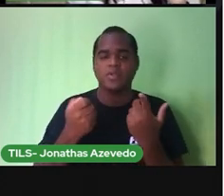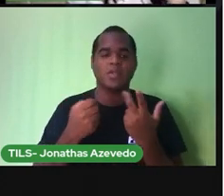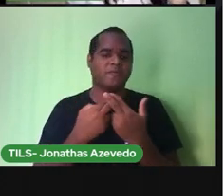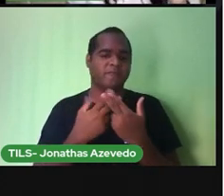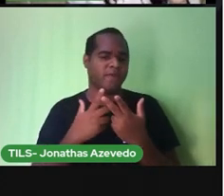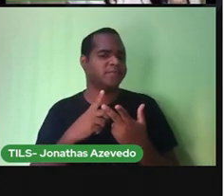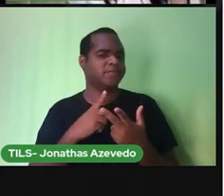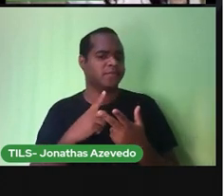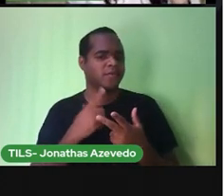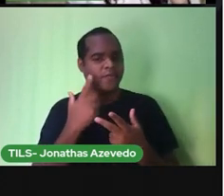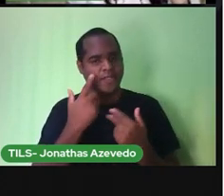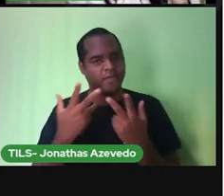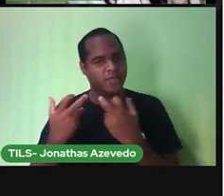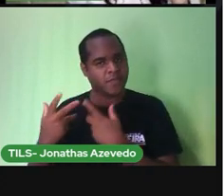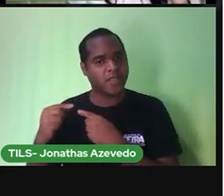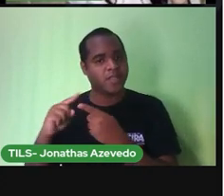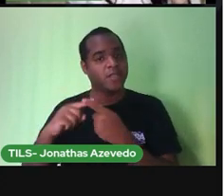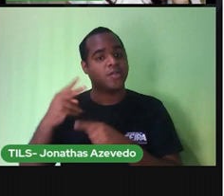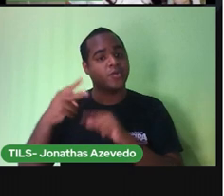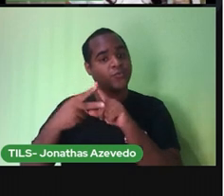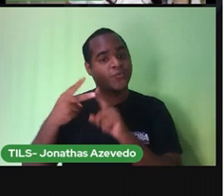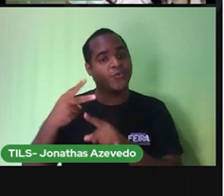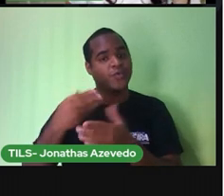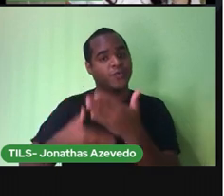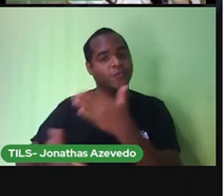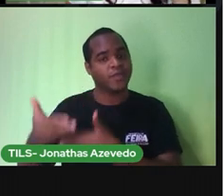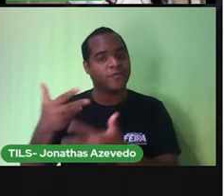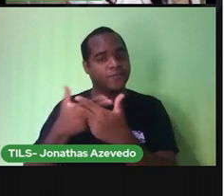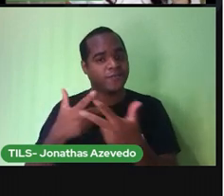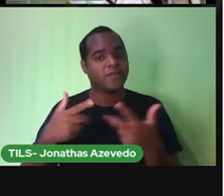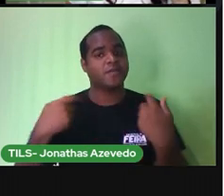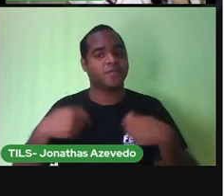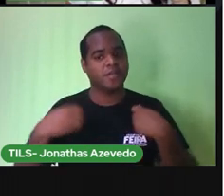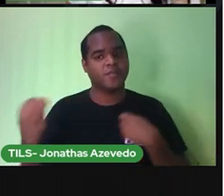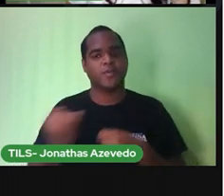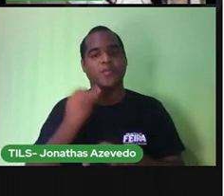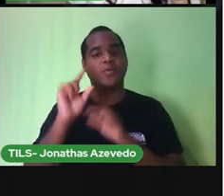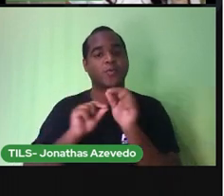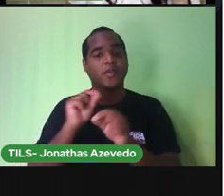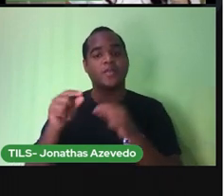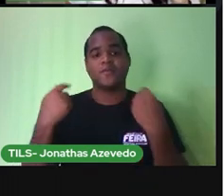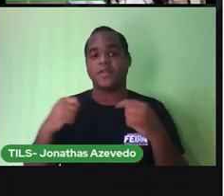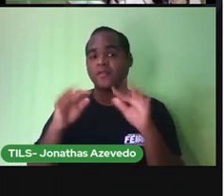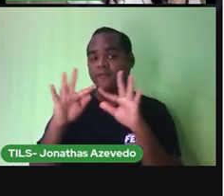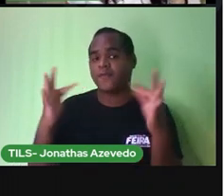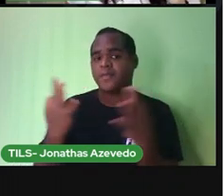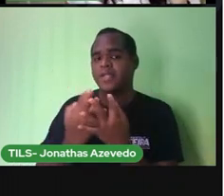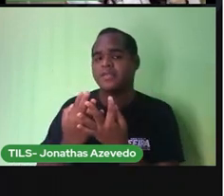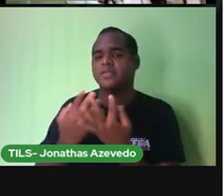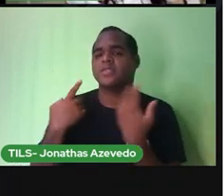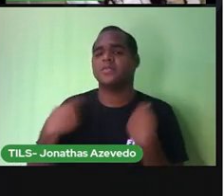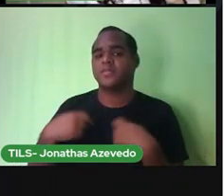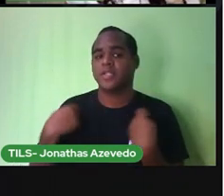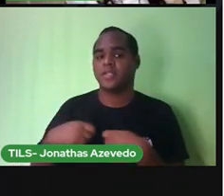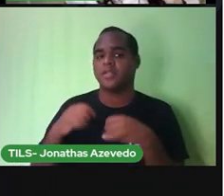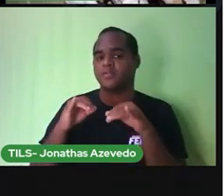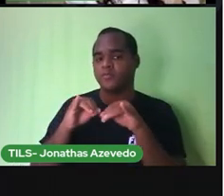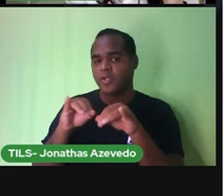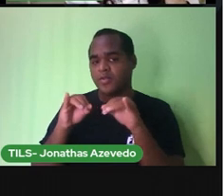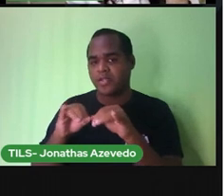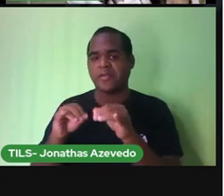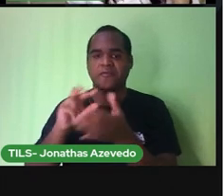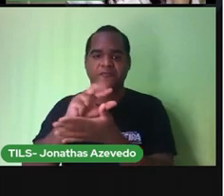e também vai citar dois cuidados com a higiene que você e a sua família costumam tomar ao guardar os